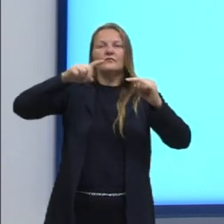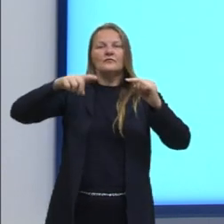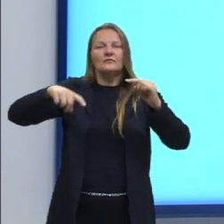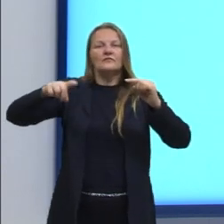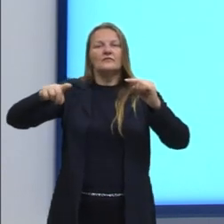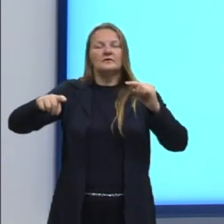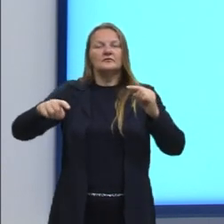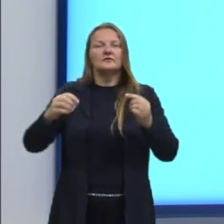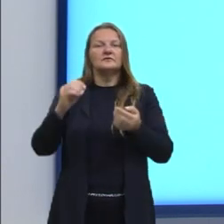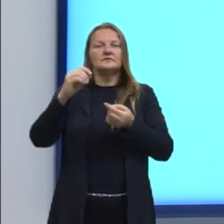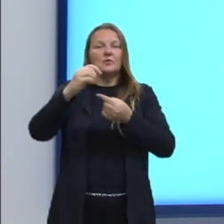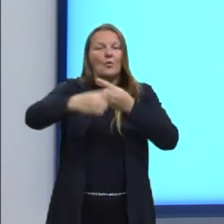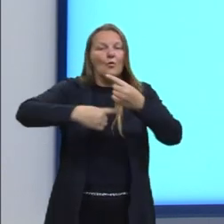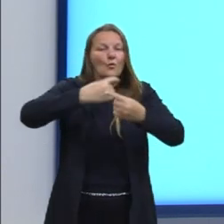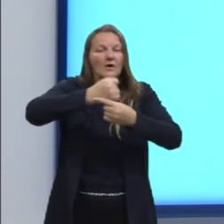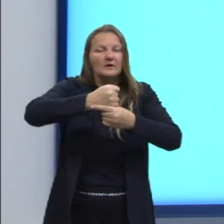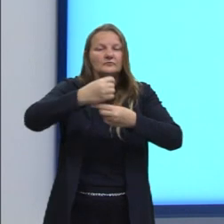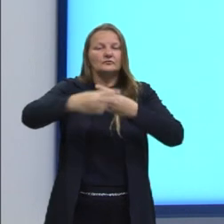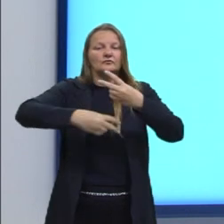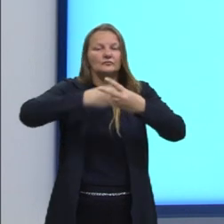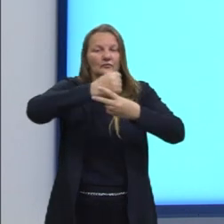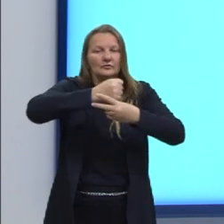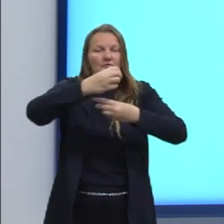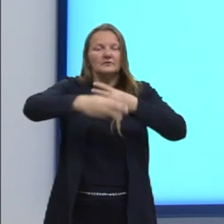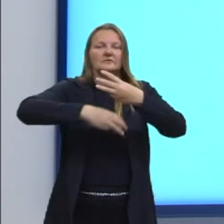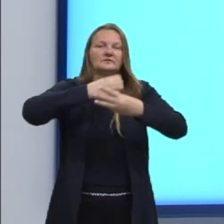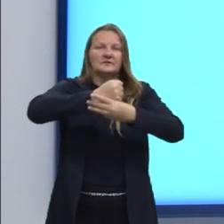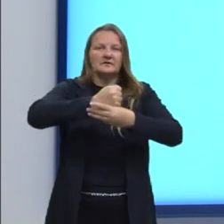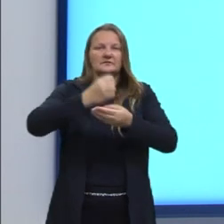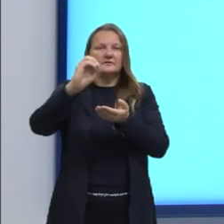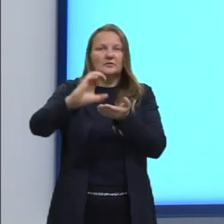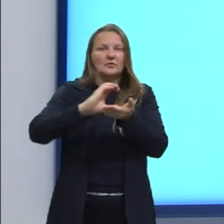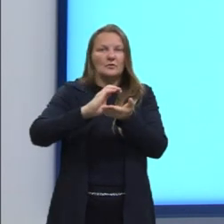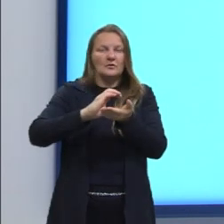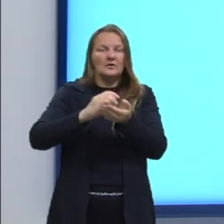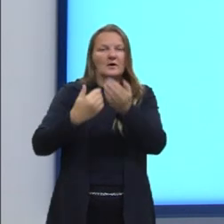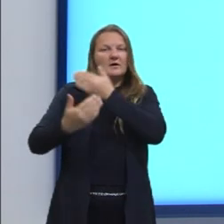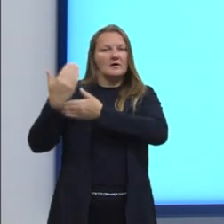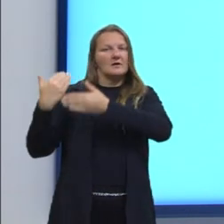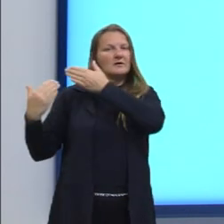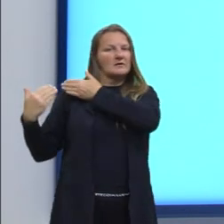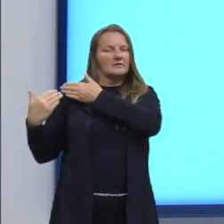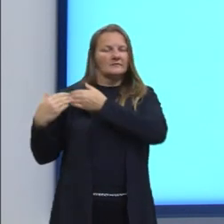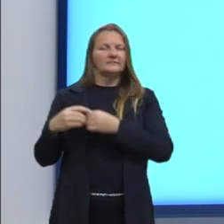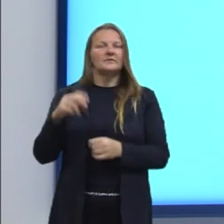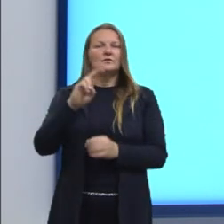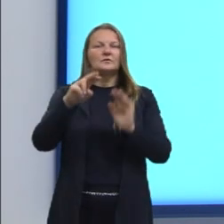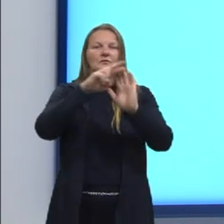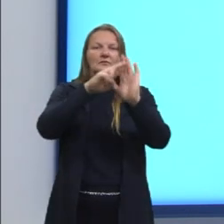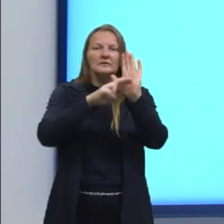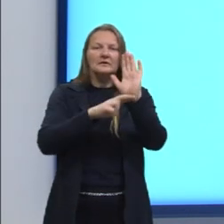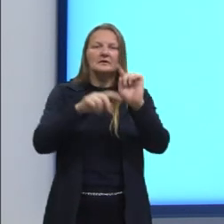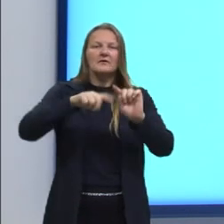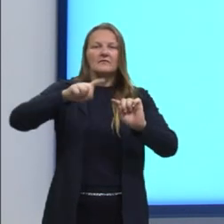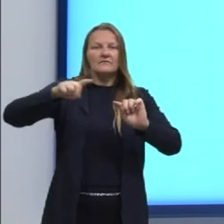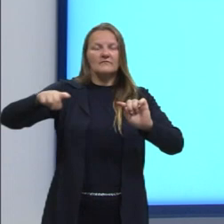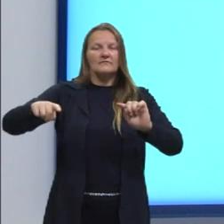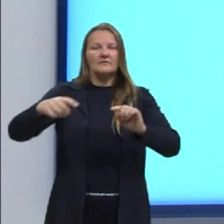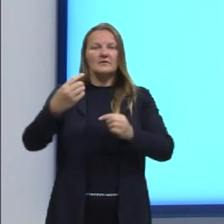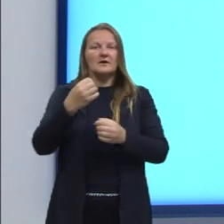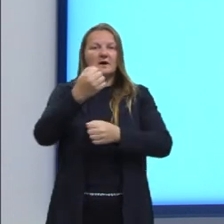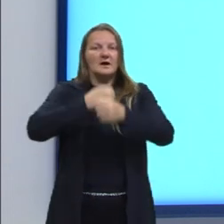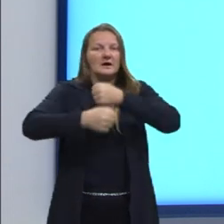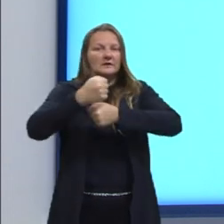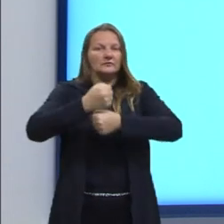receitas anuais anteriores. Utilizando a seguinte regra, a variação do ano 4